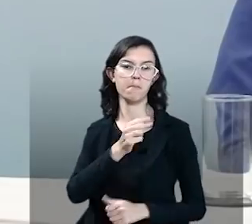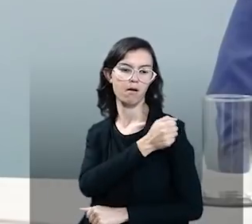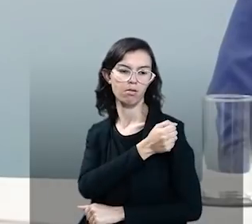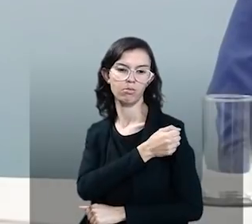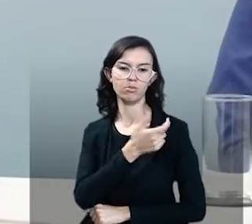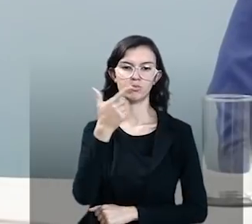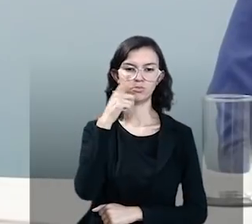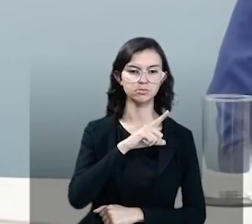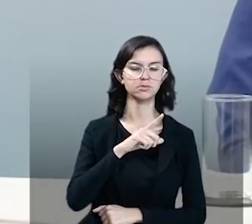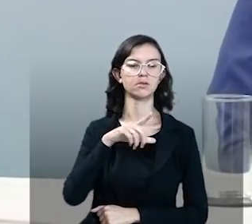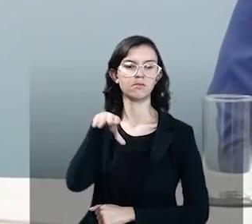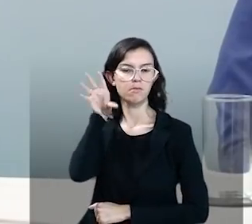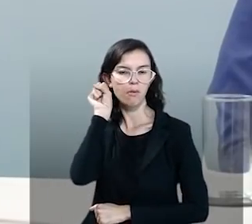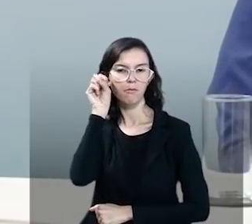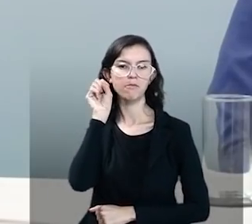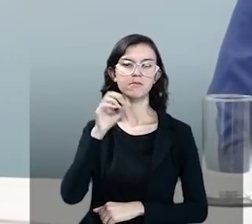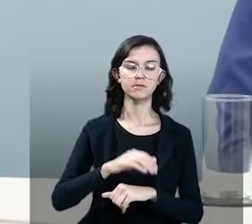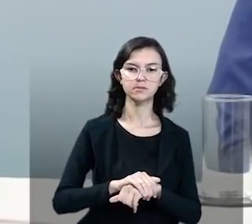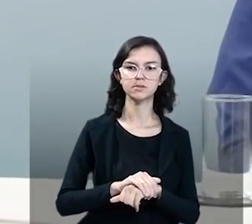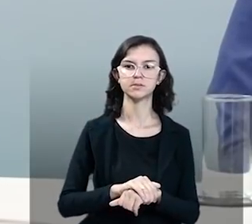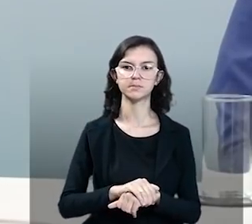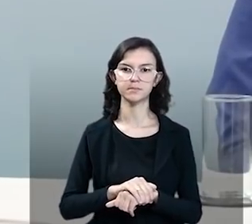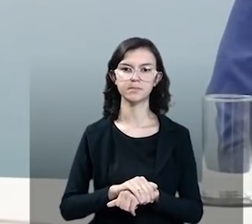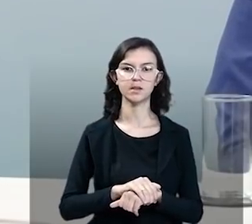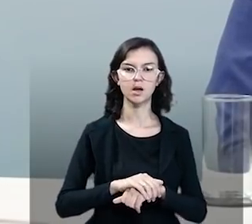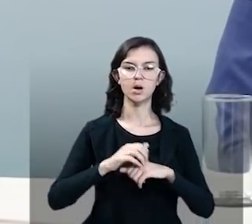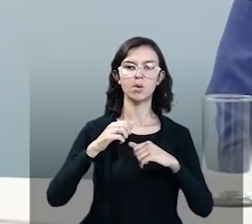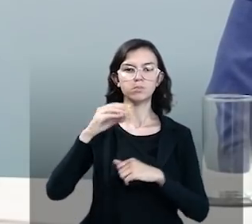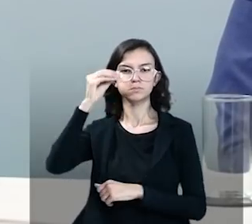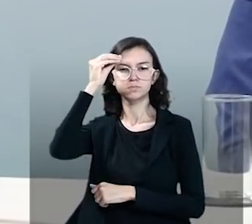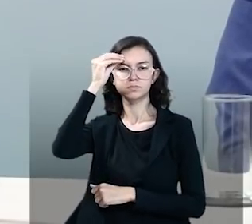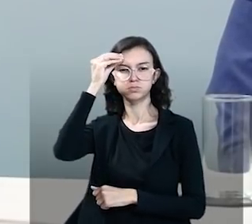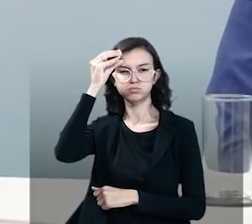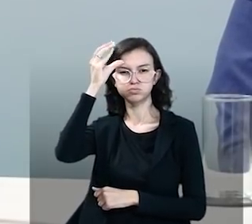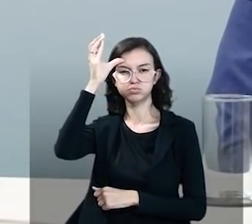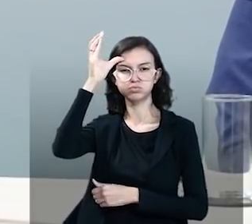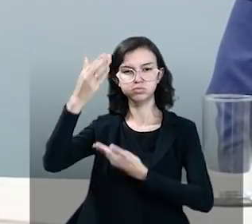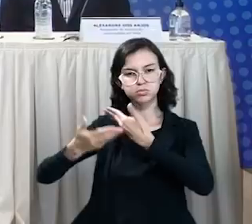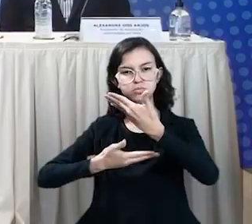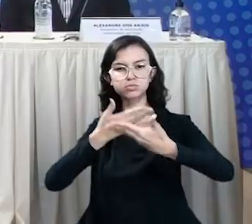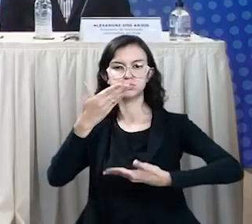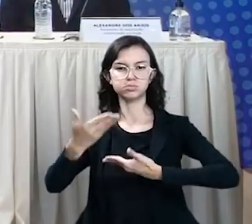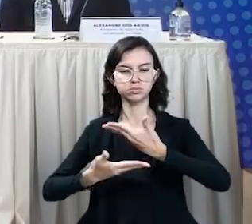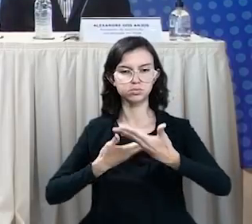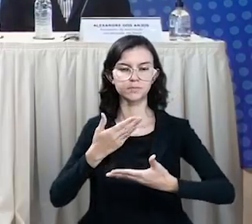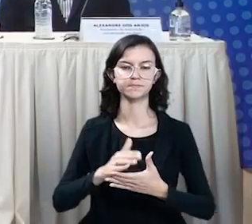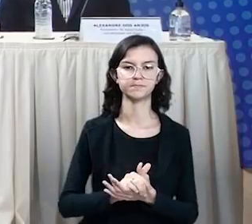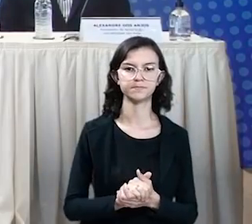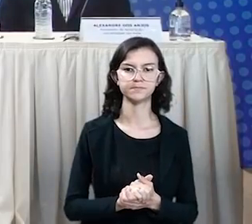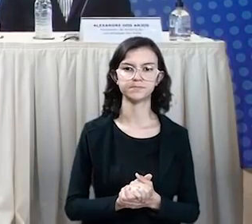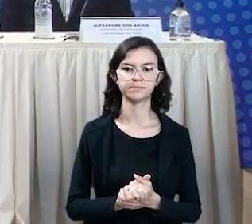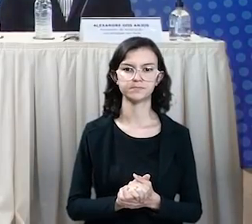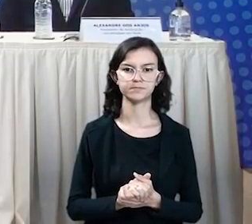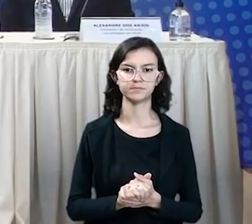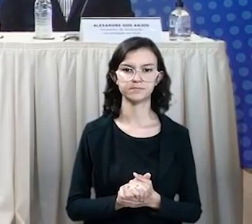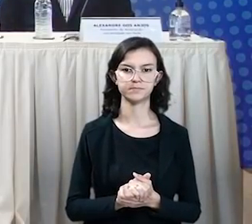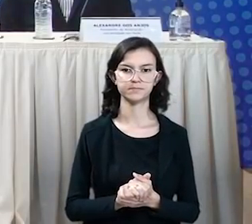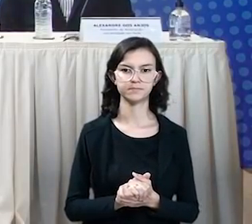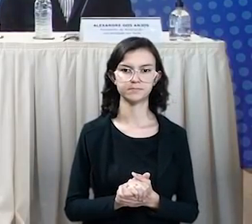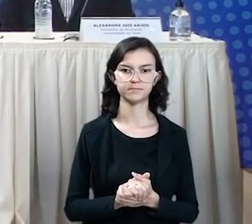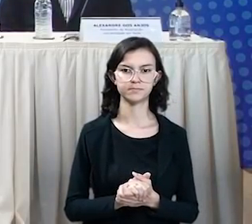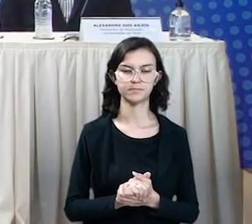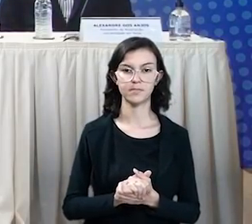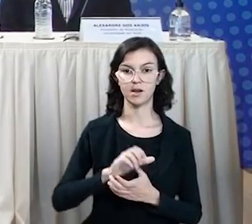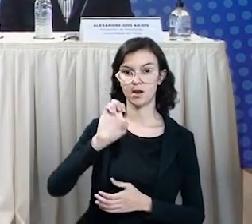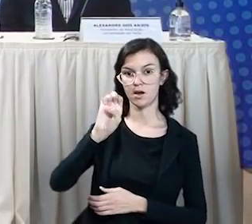ferramenta de você também divulgar o conhecimento para os seus discentes. O EduPlay,